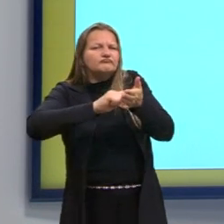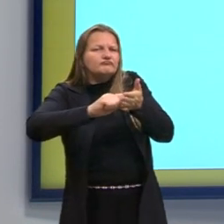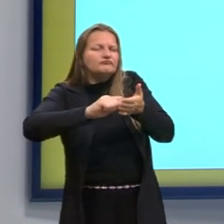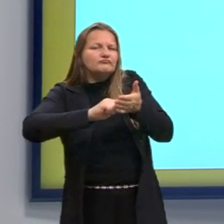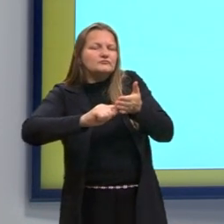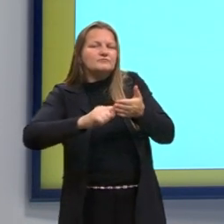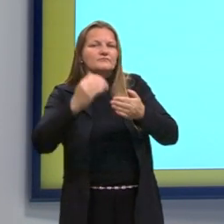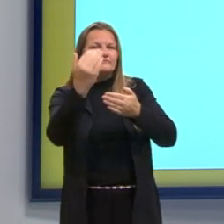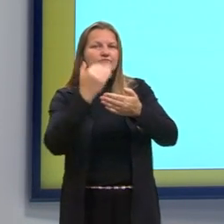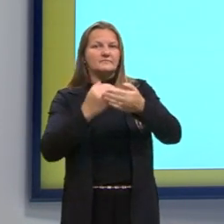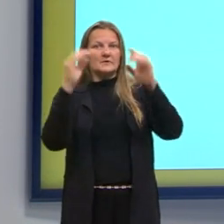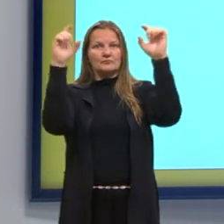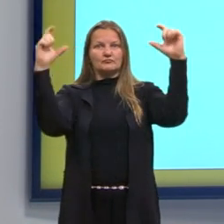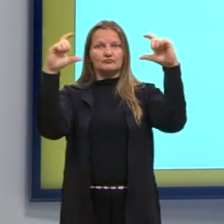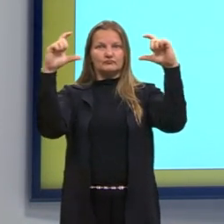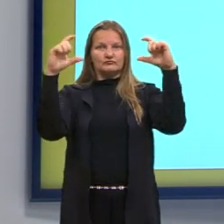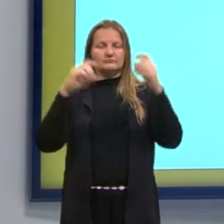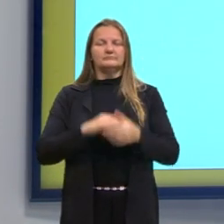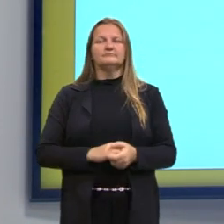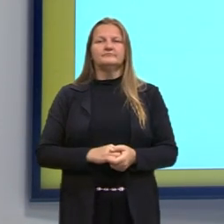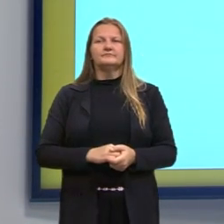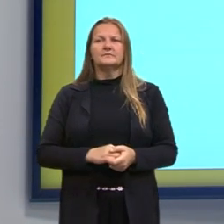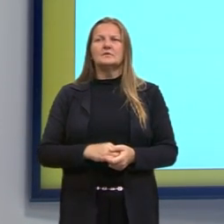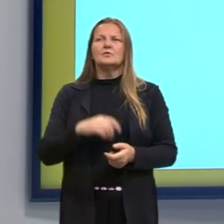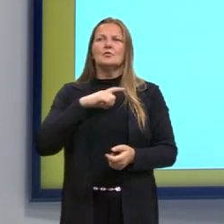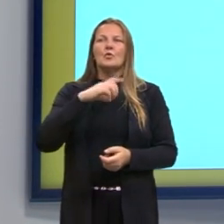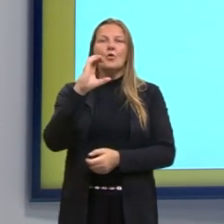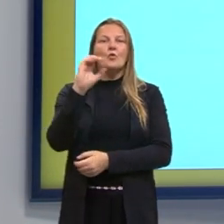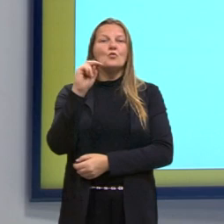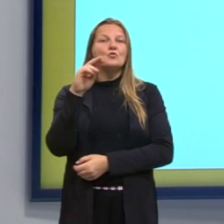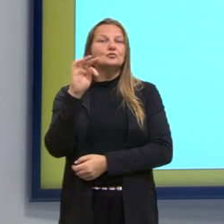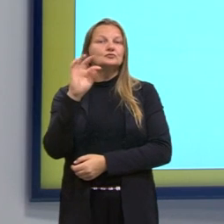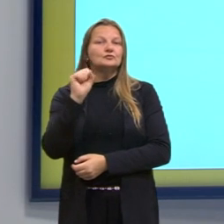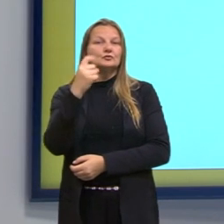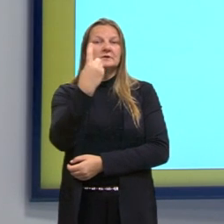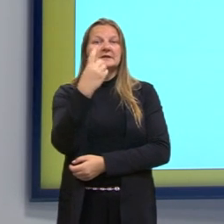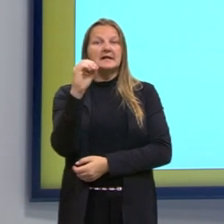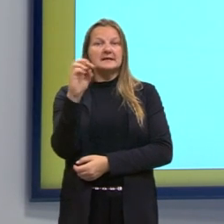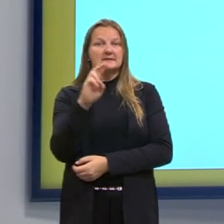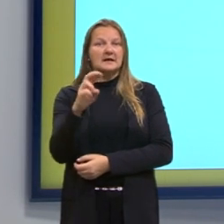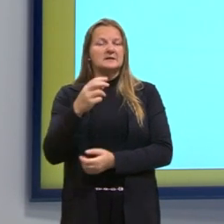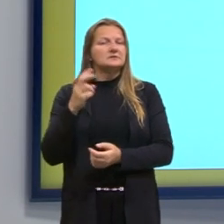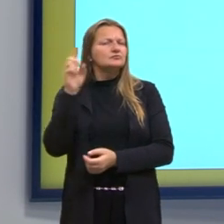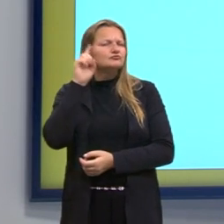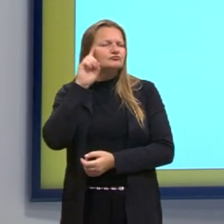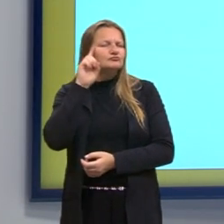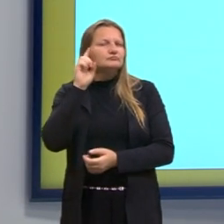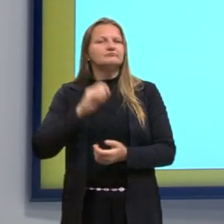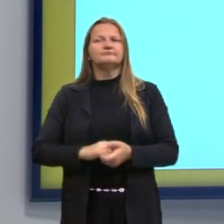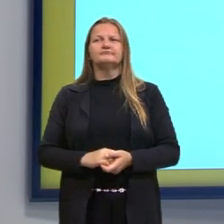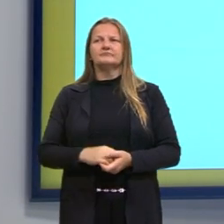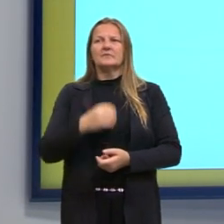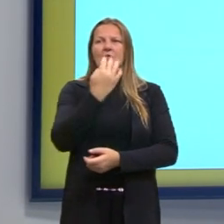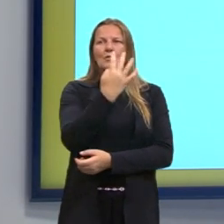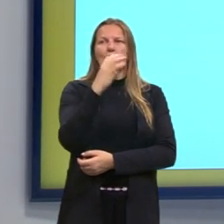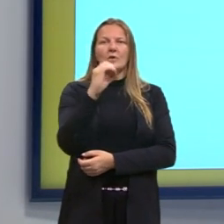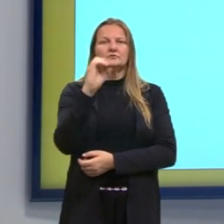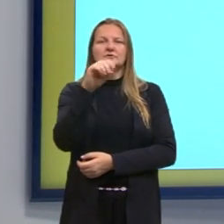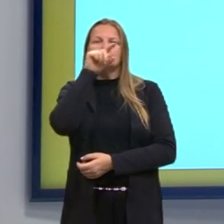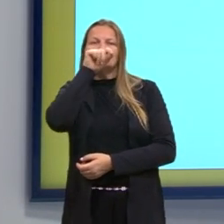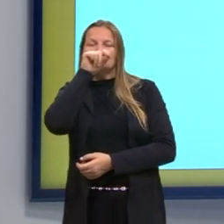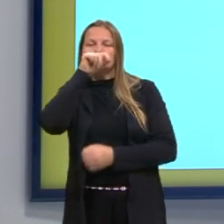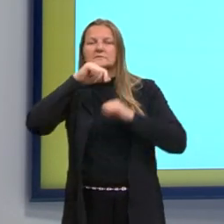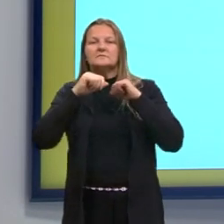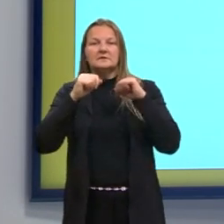enunciado. Então, nós temos o custo fixo de 10 reais, ele consome, então, 400 gramas de frango